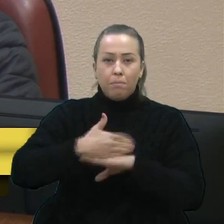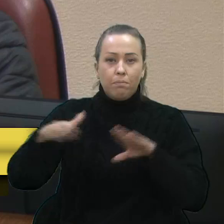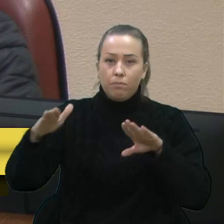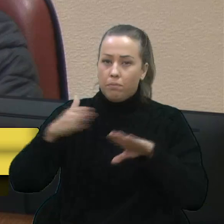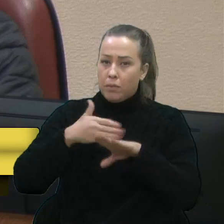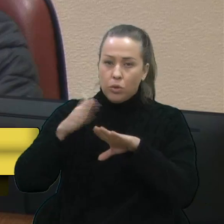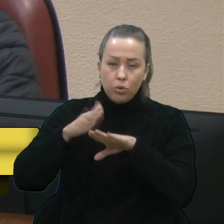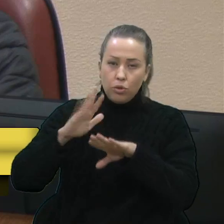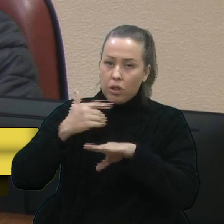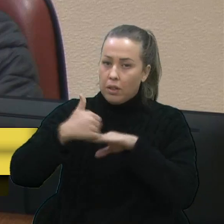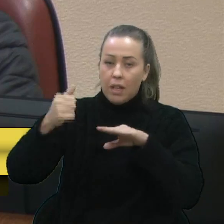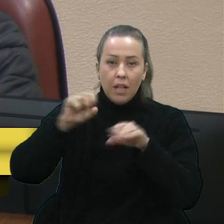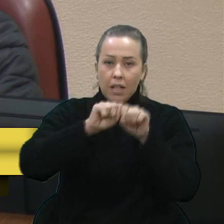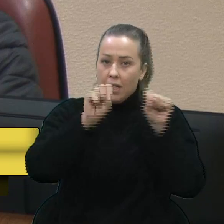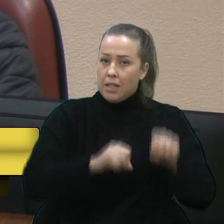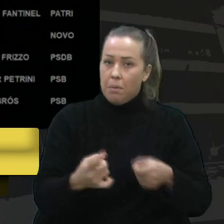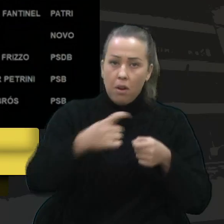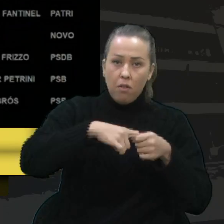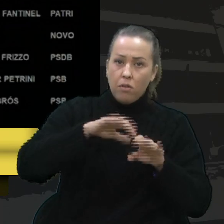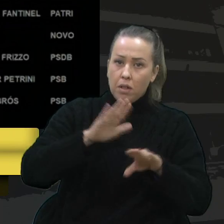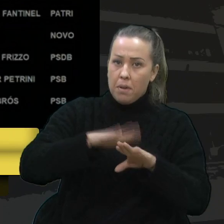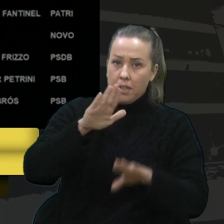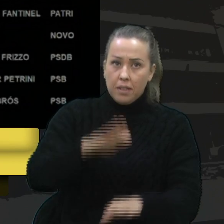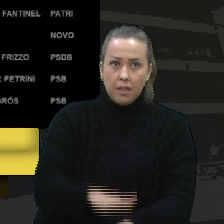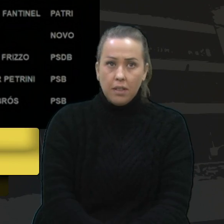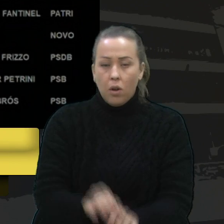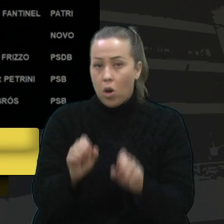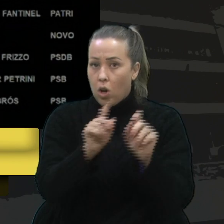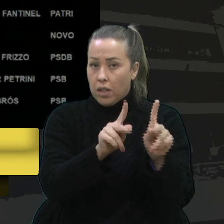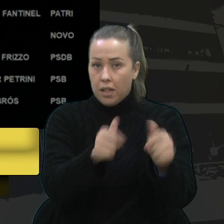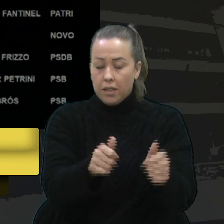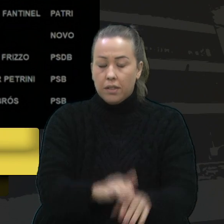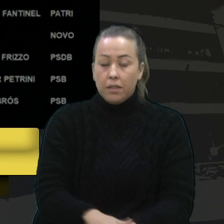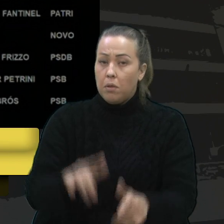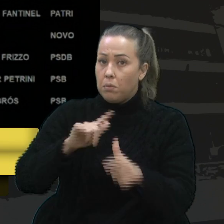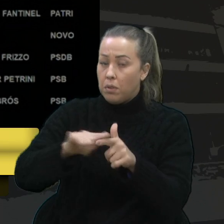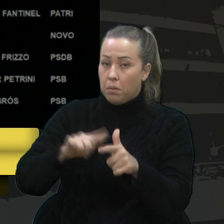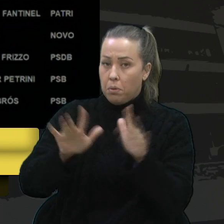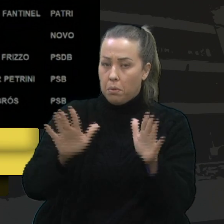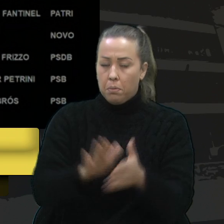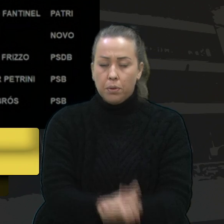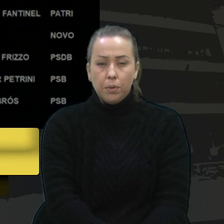O sistema não consegue mais voltar. Ok. Sem problemas, então.